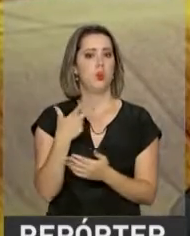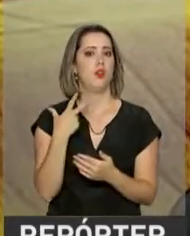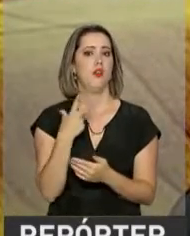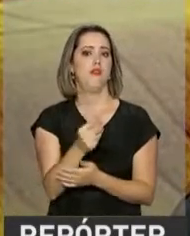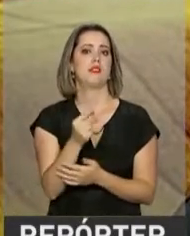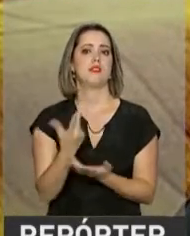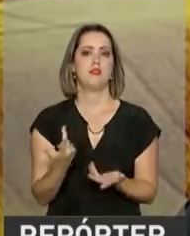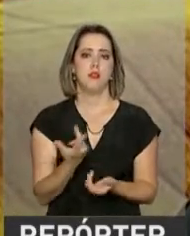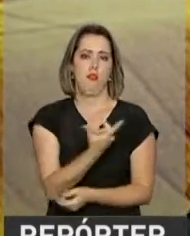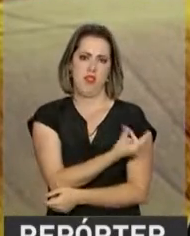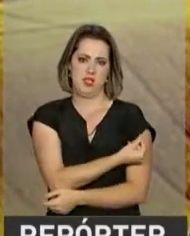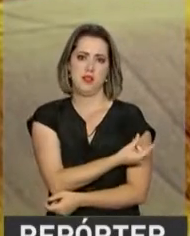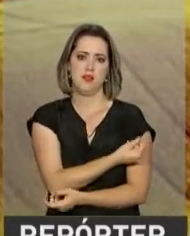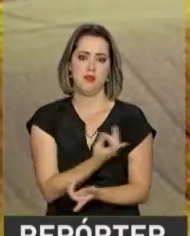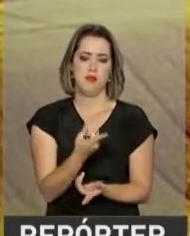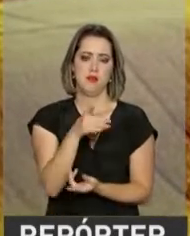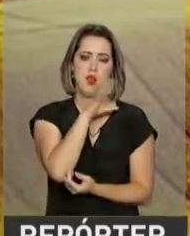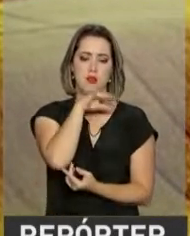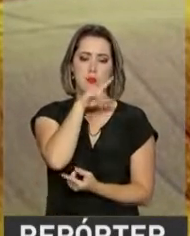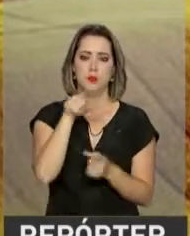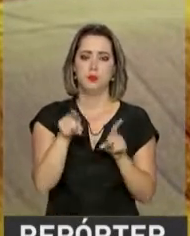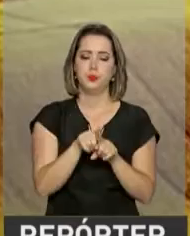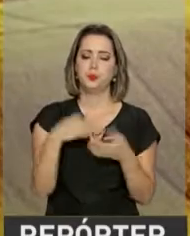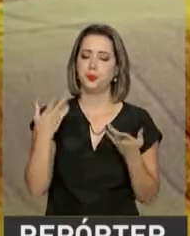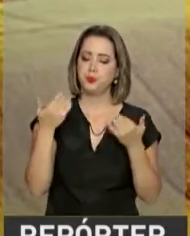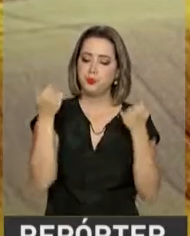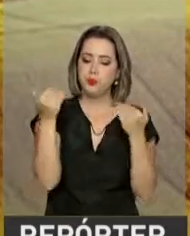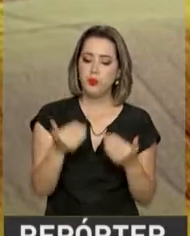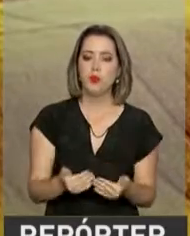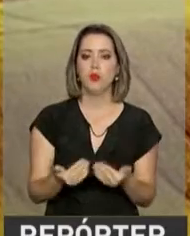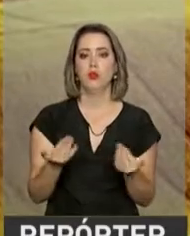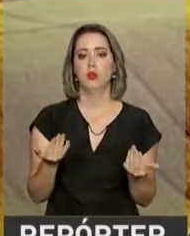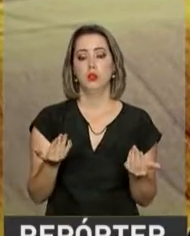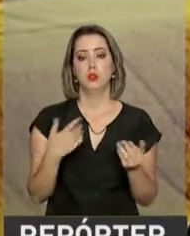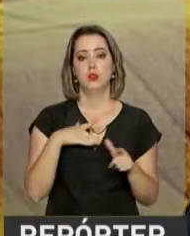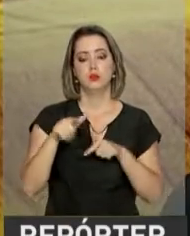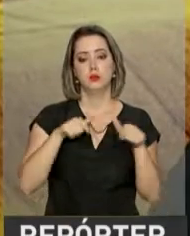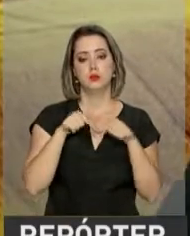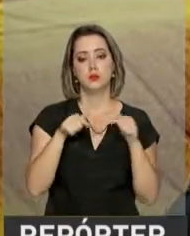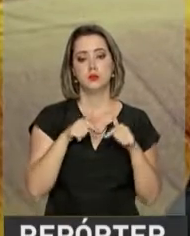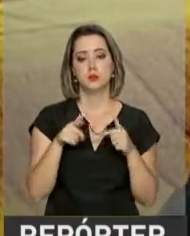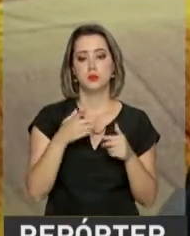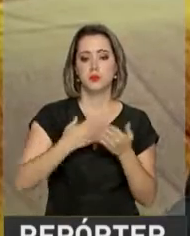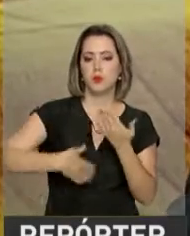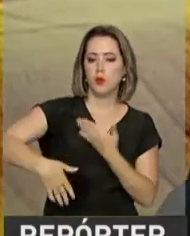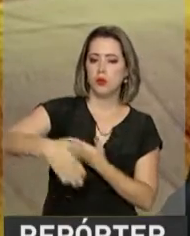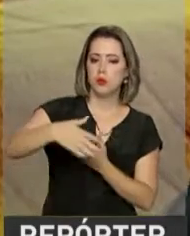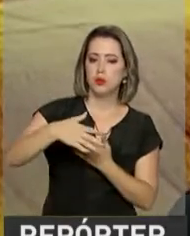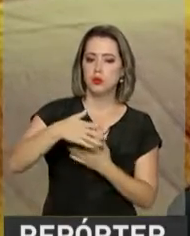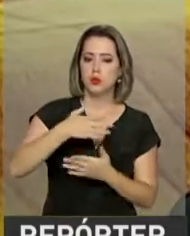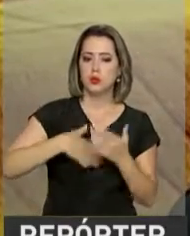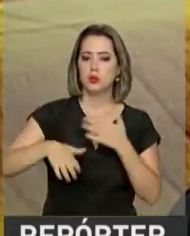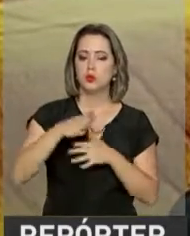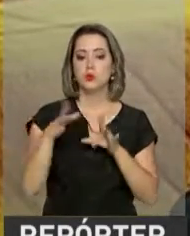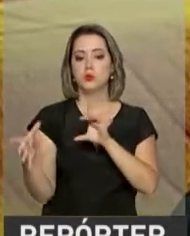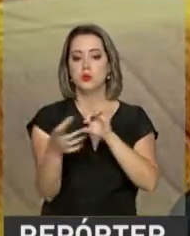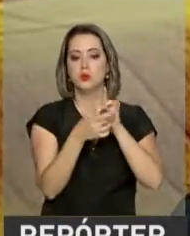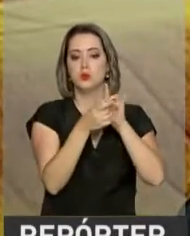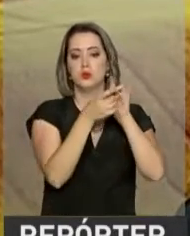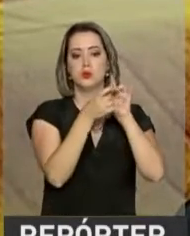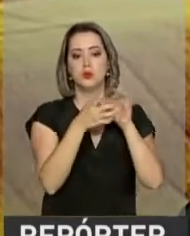é isso que está colocado. Eles fizeram um grande trabalho cruzando todas as